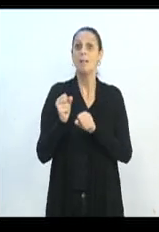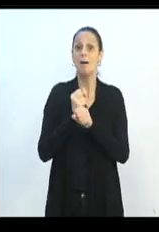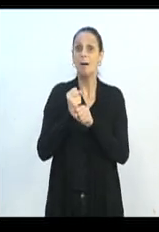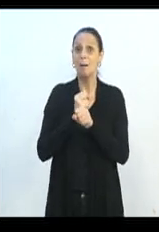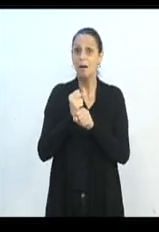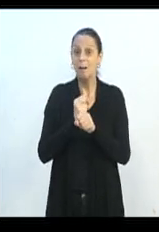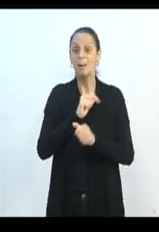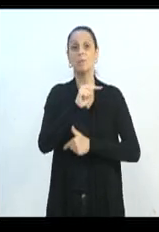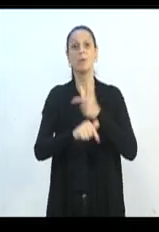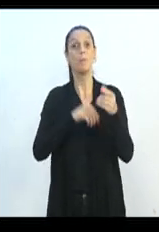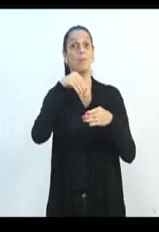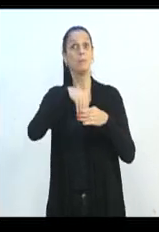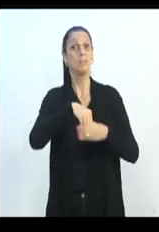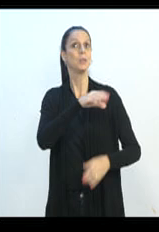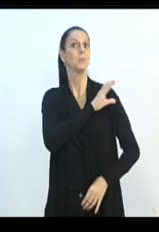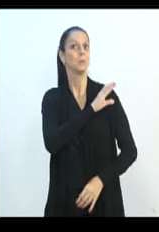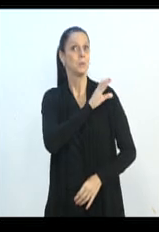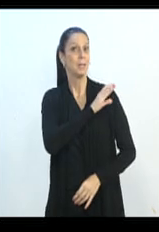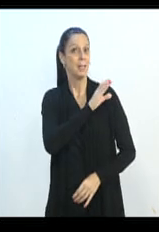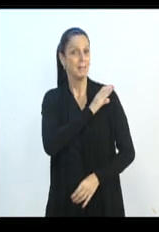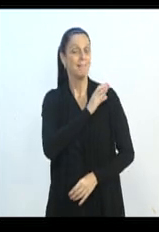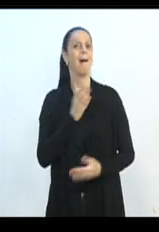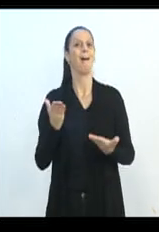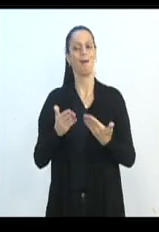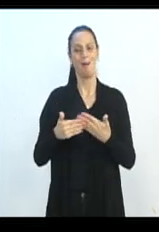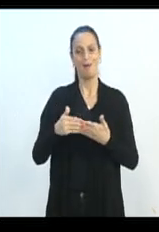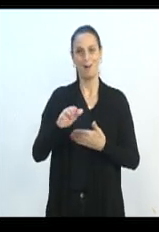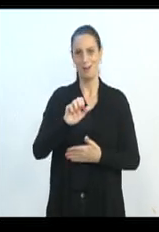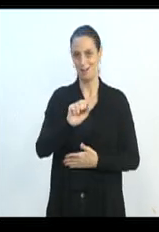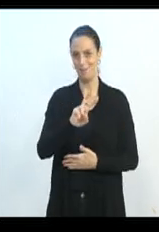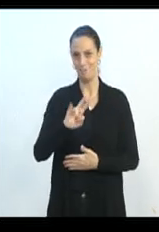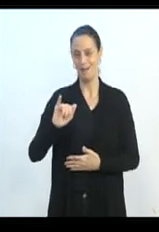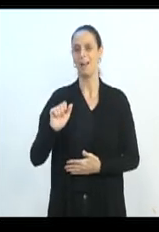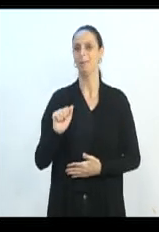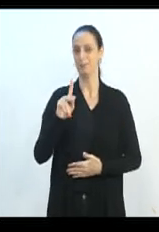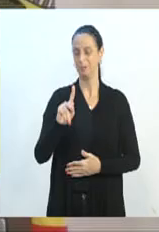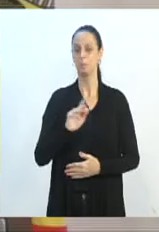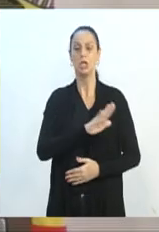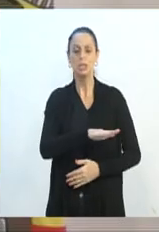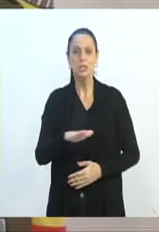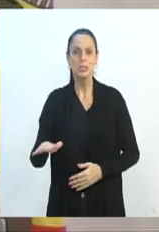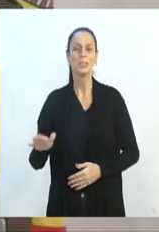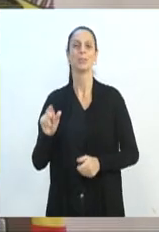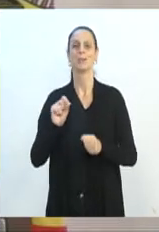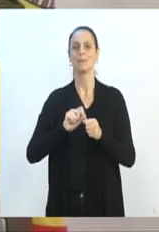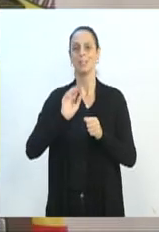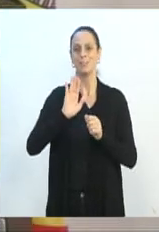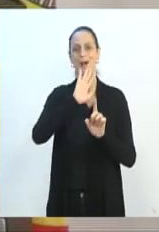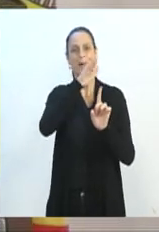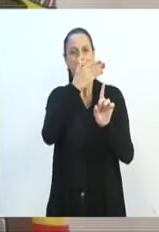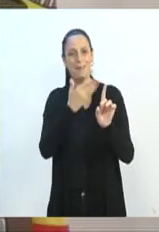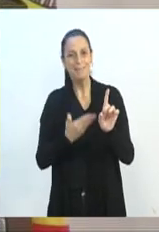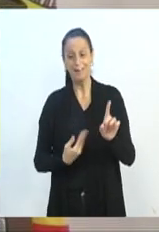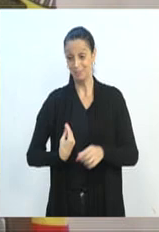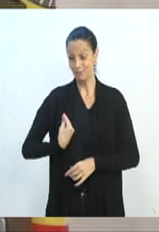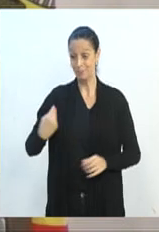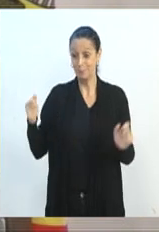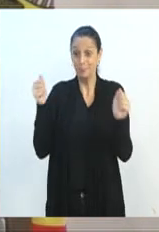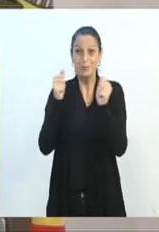30 anos só de CI Arão Rebelo. Ela estava se despedindo, as crianças fizeram homenagem, tive a oportunidade de estar lá